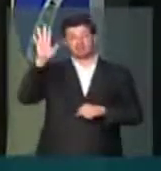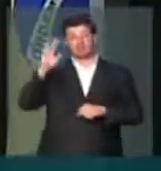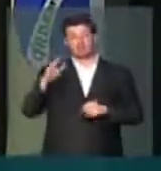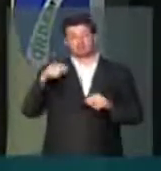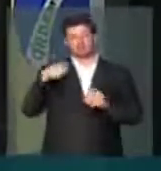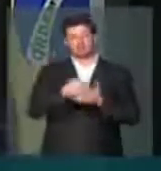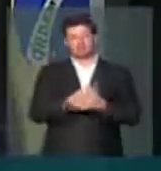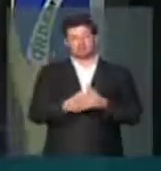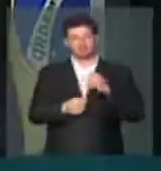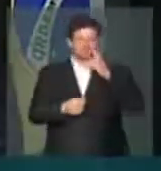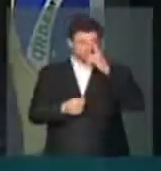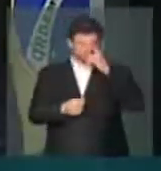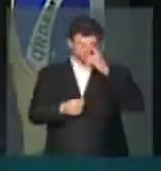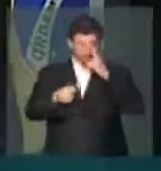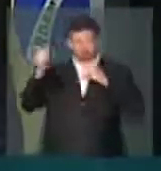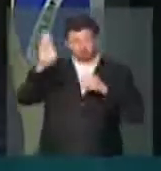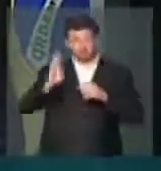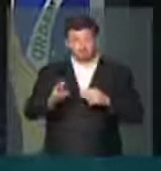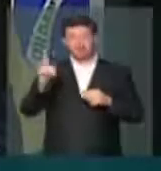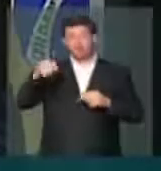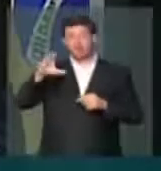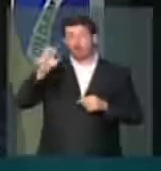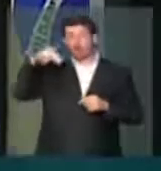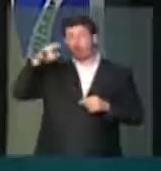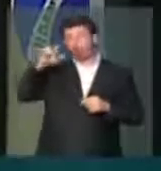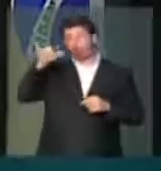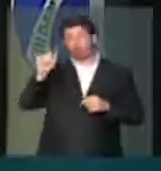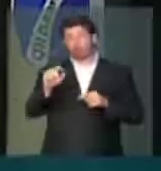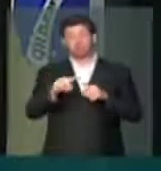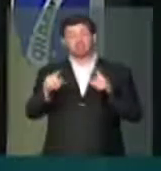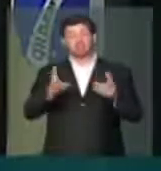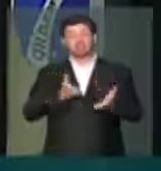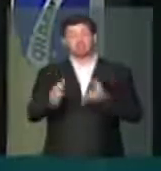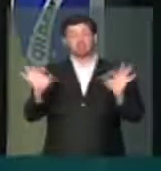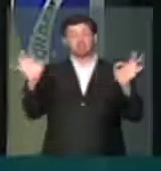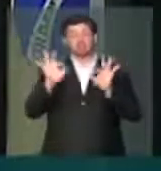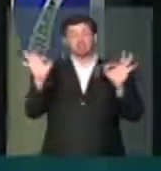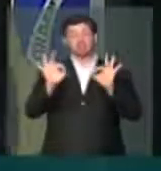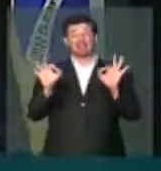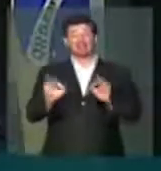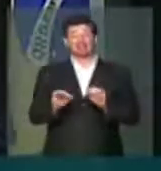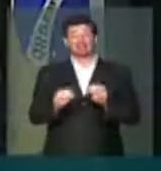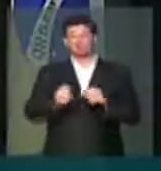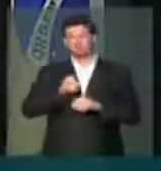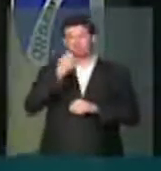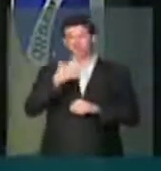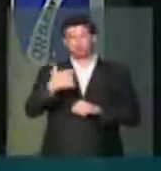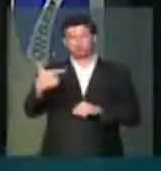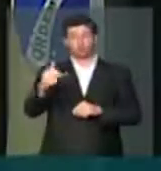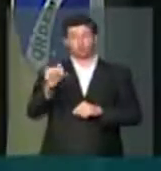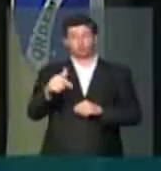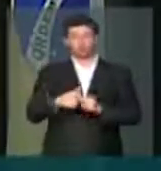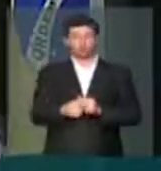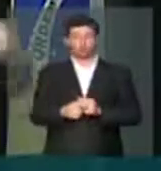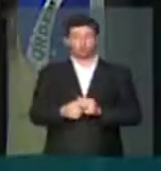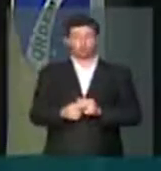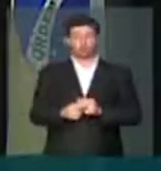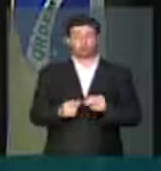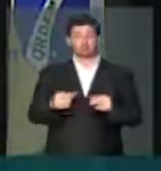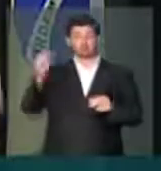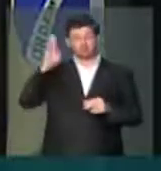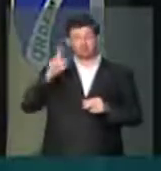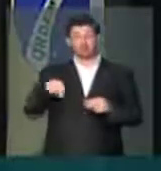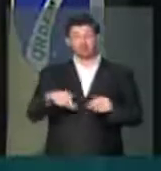para se pagar. O Brasil é um condomínio que não tem prestação de serviço de qualidade. O Brasil é um condomínio que tem